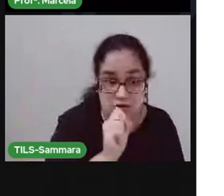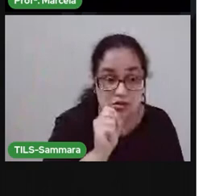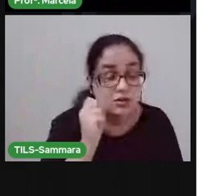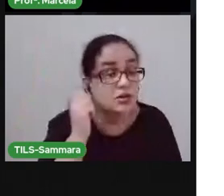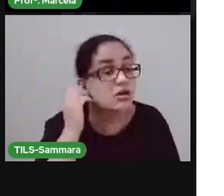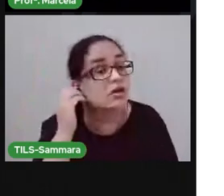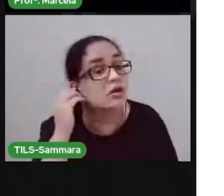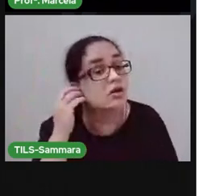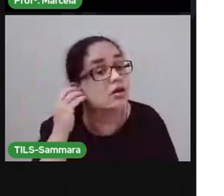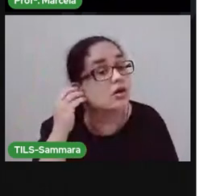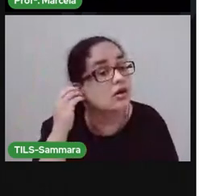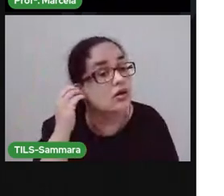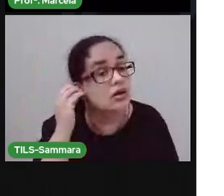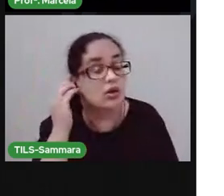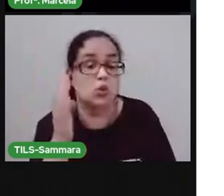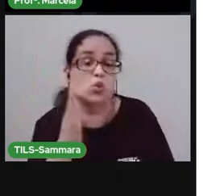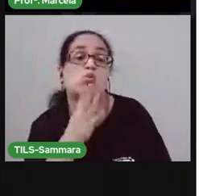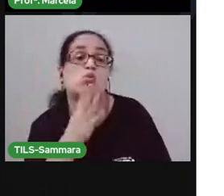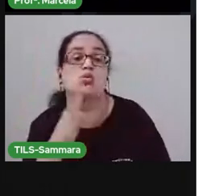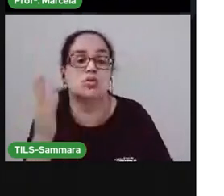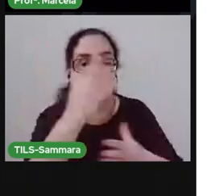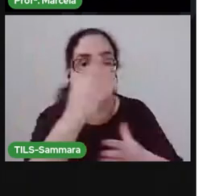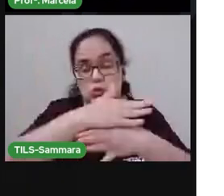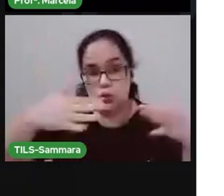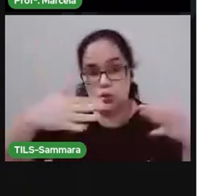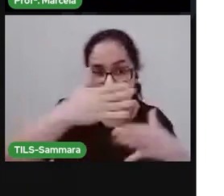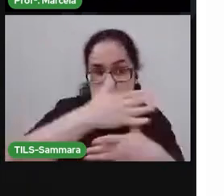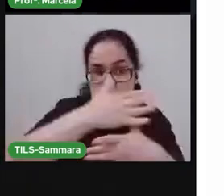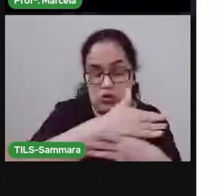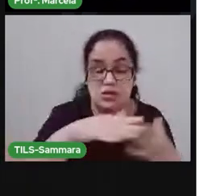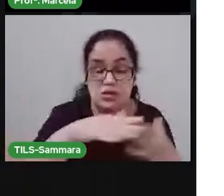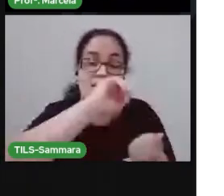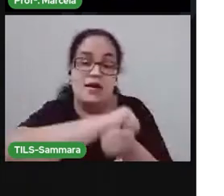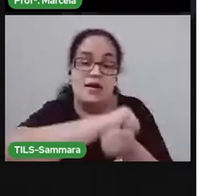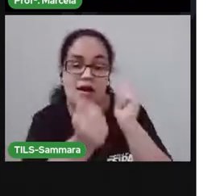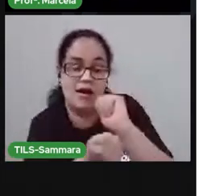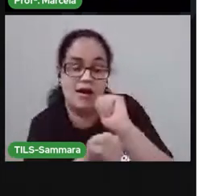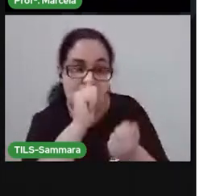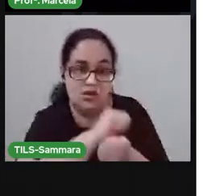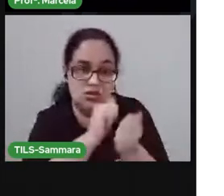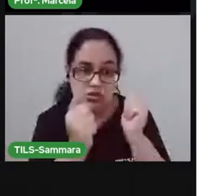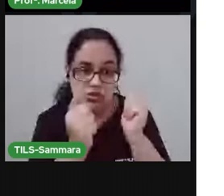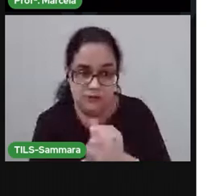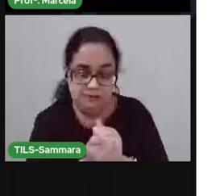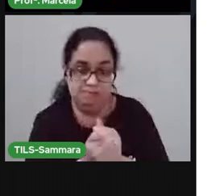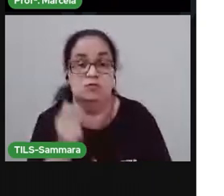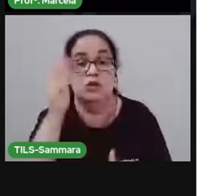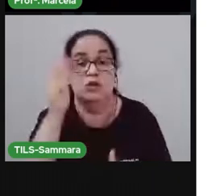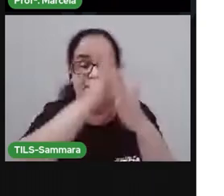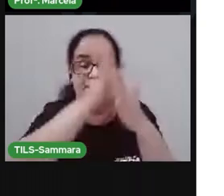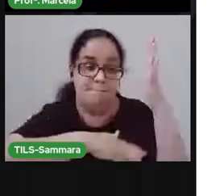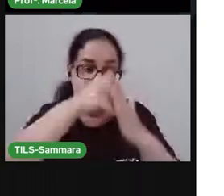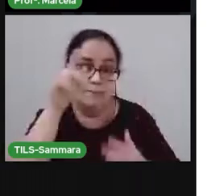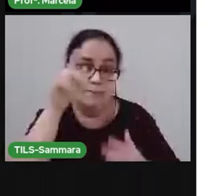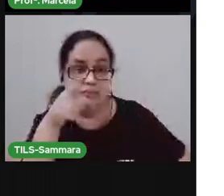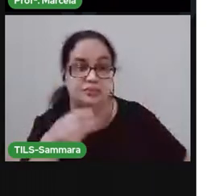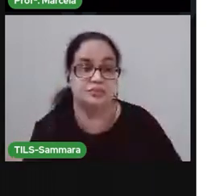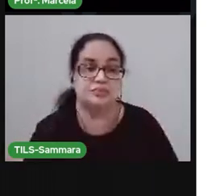conhecido aqui na nossa cidade. Ele tem várias, várias obras de arte. E ele pintou esse quadro aí.